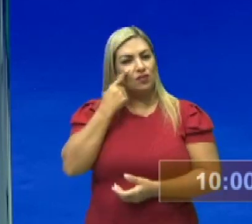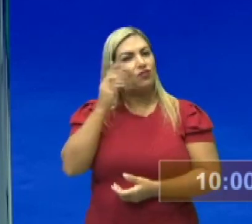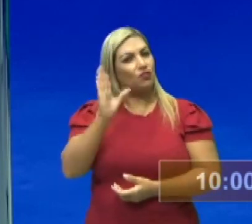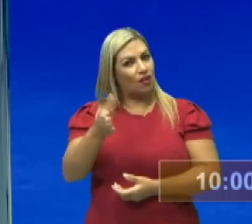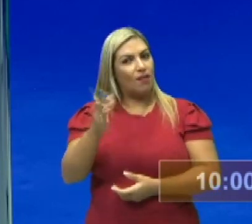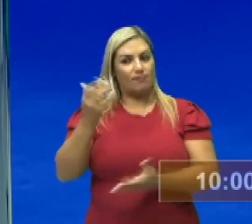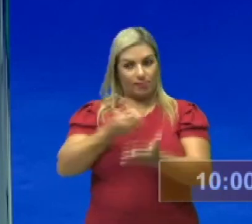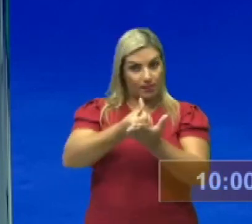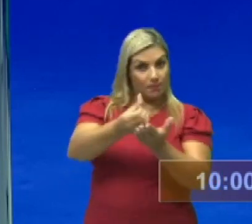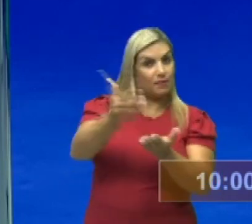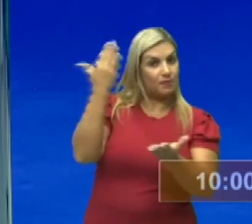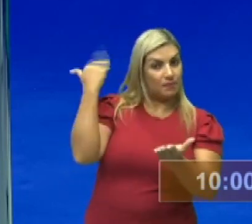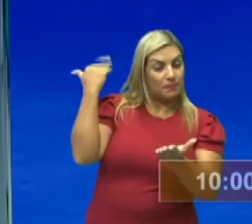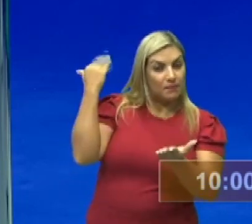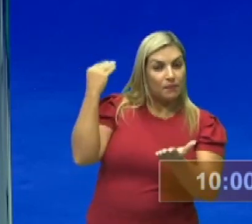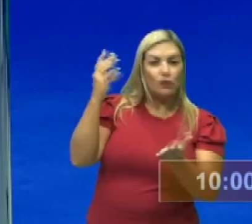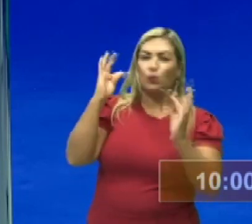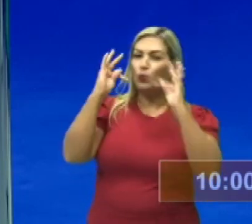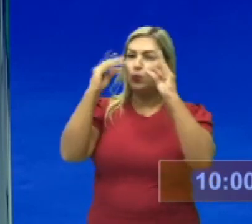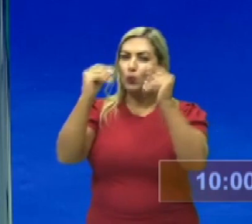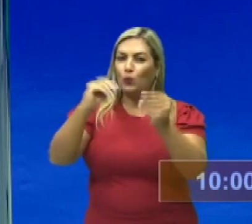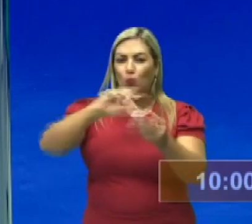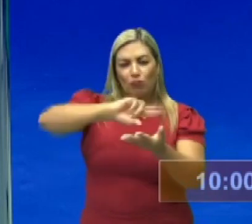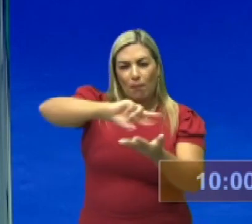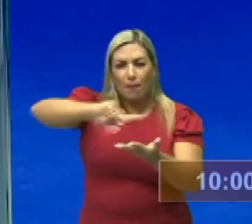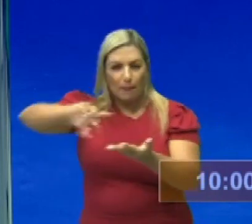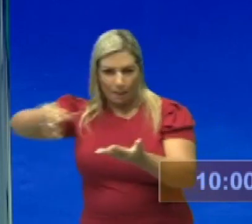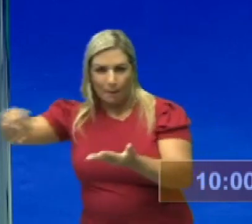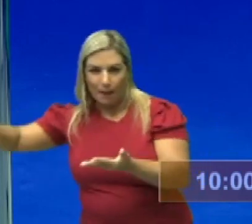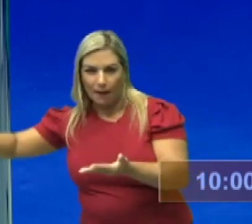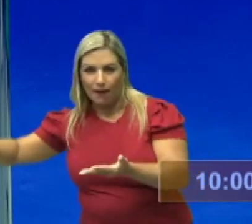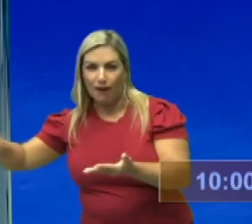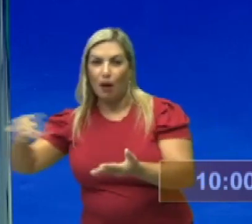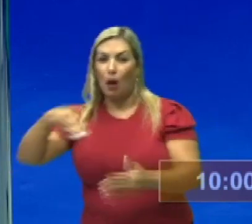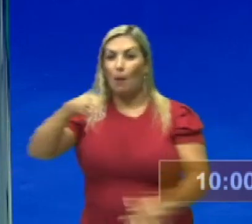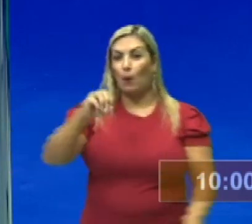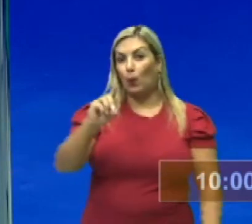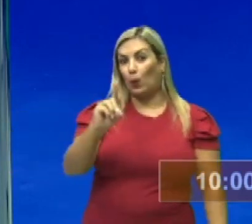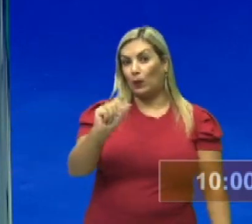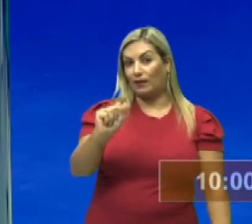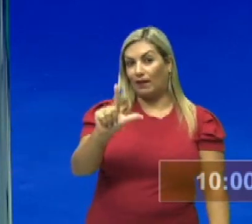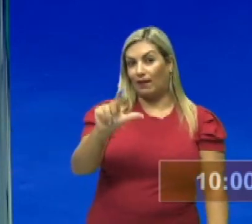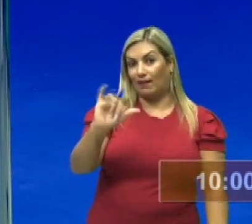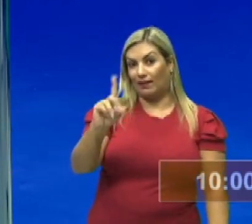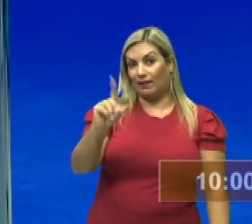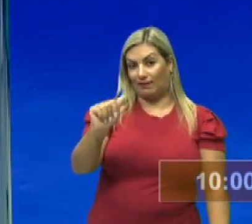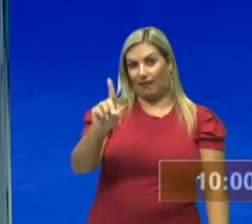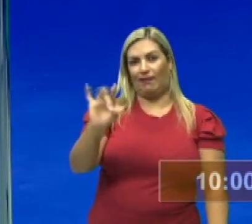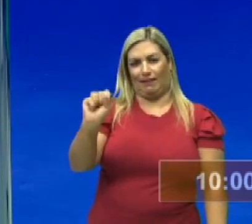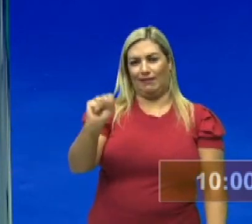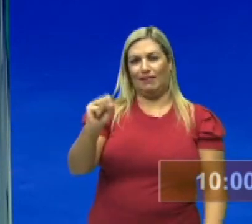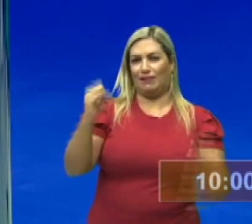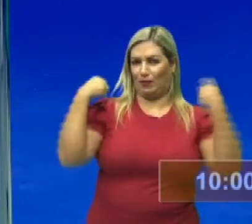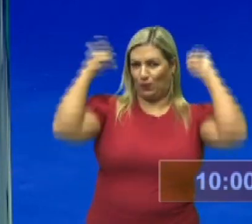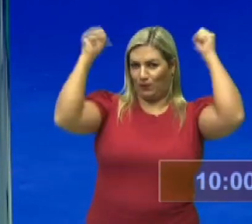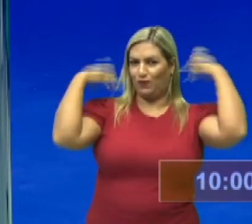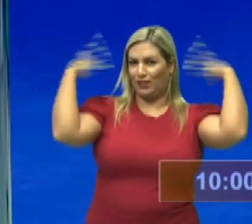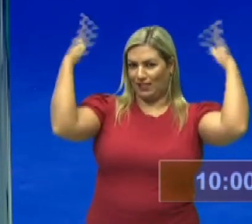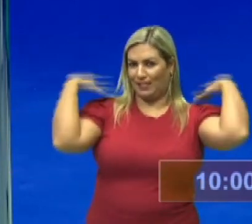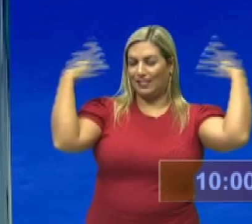passado a gente falar de todas as modalidades, porque o semestre passado o conteúdo era